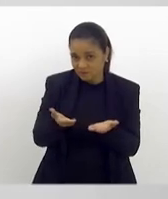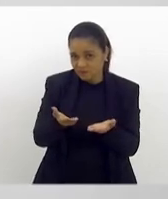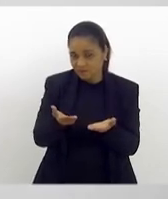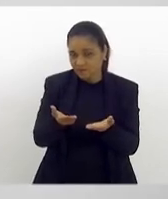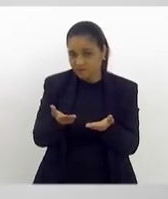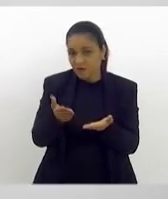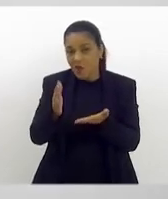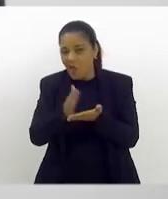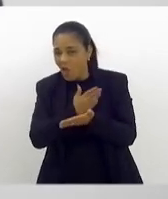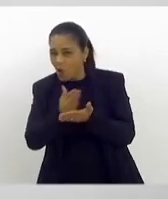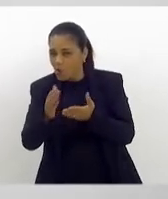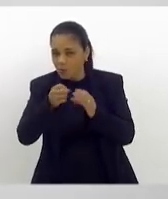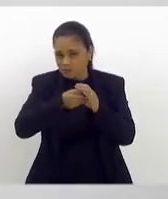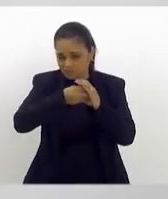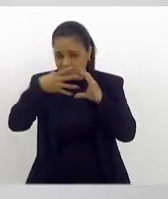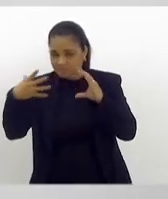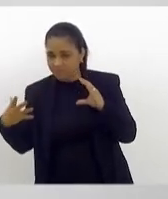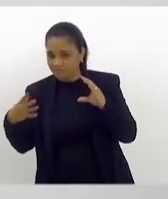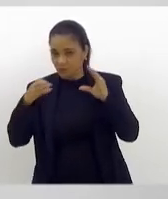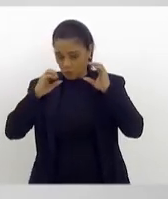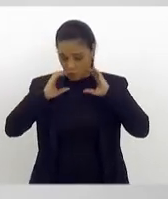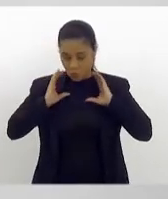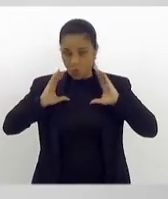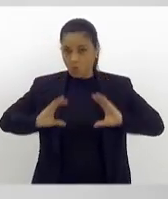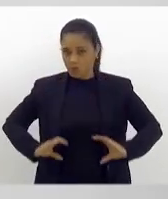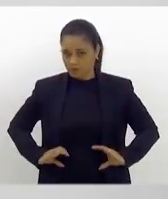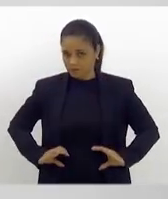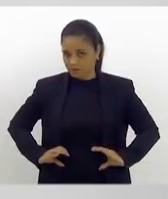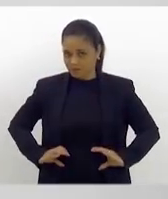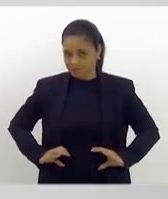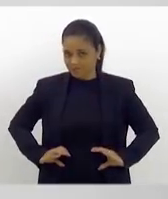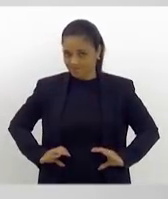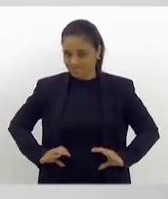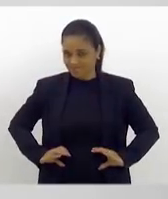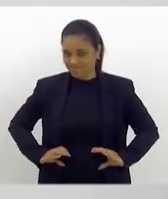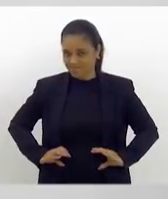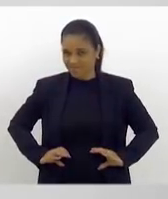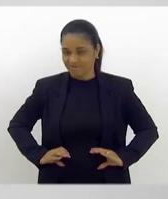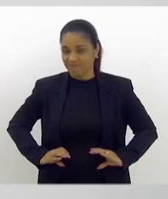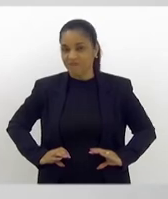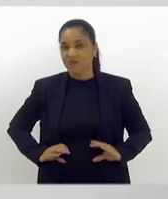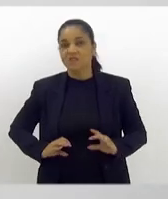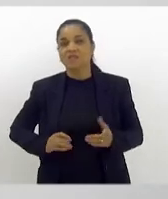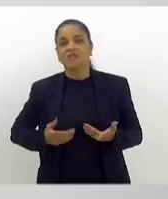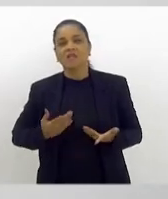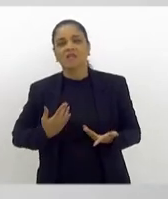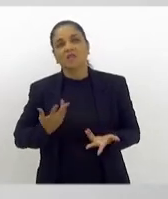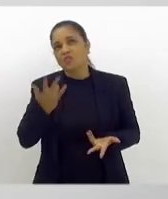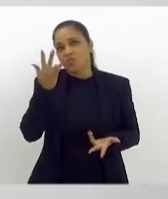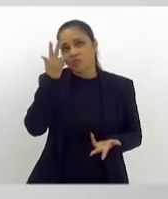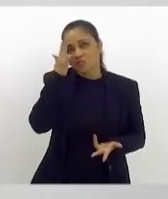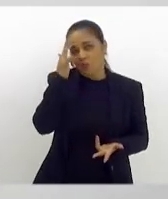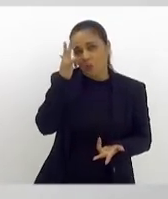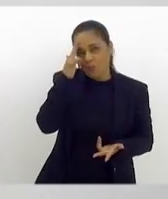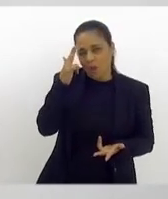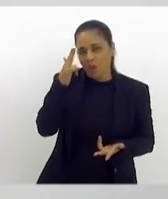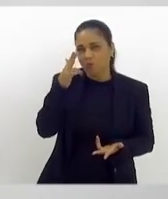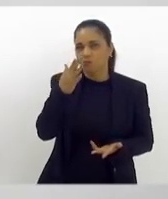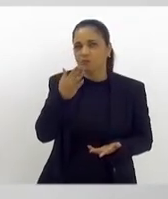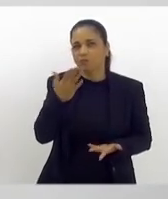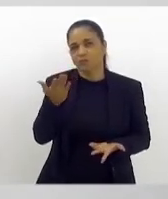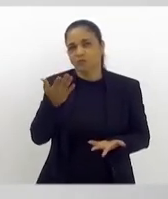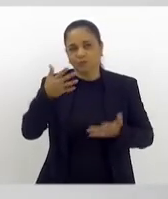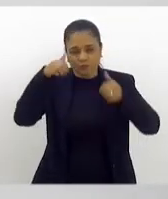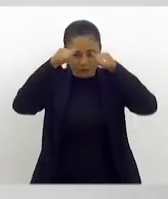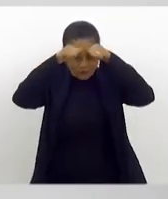algumas características comportamentais. É comum do autista, vou falar do típico, né?